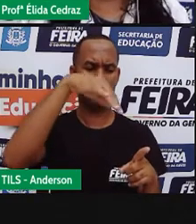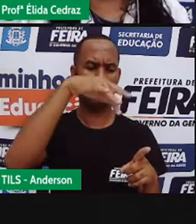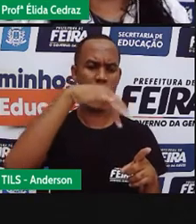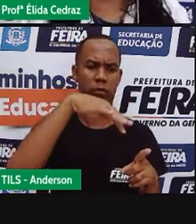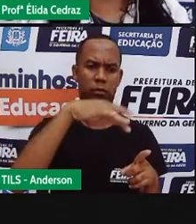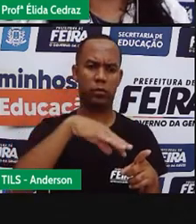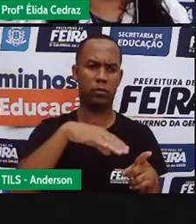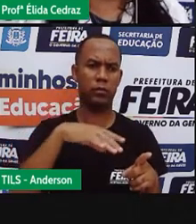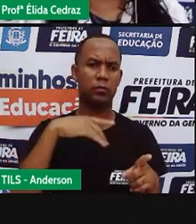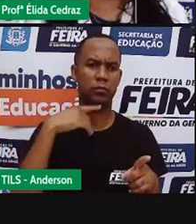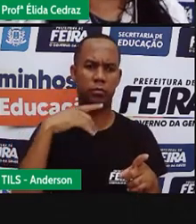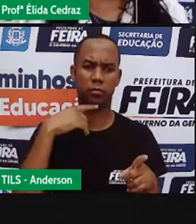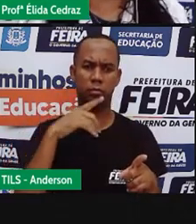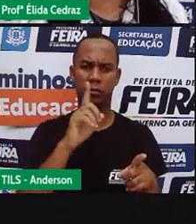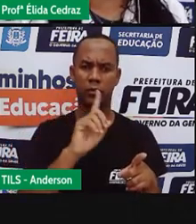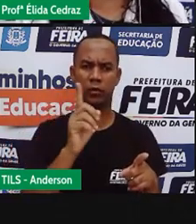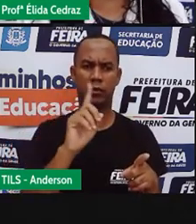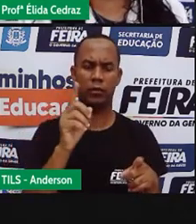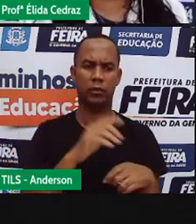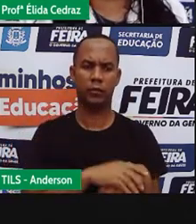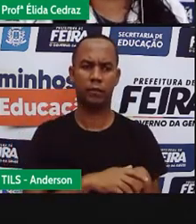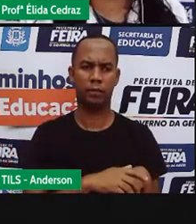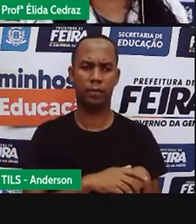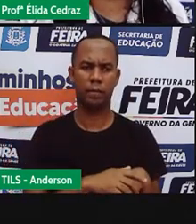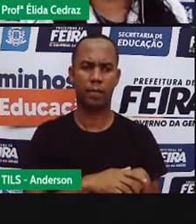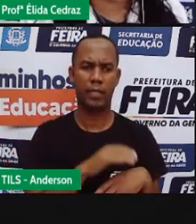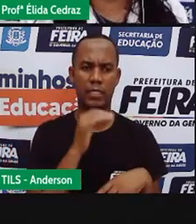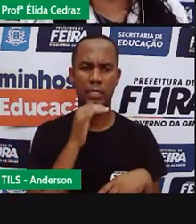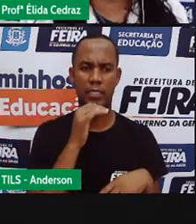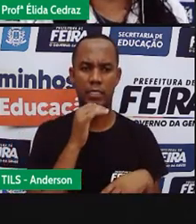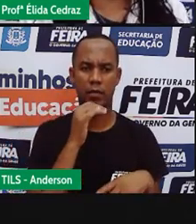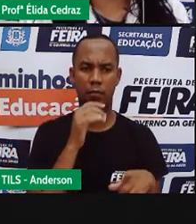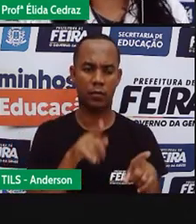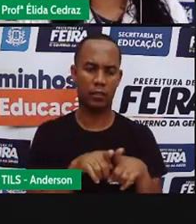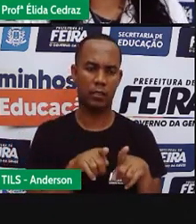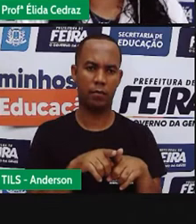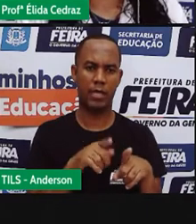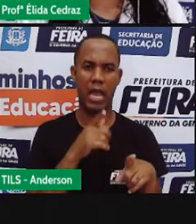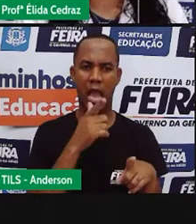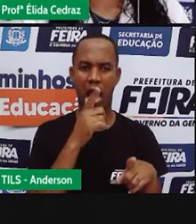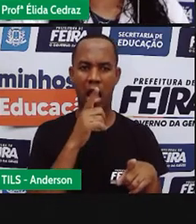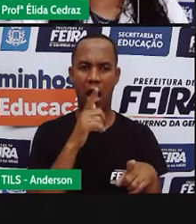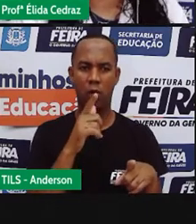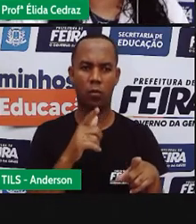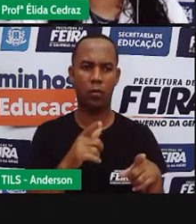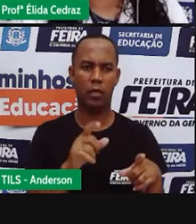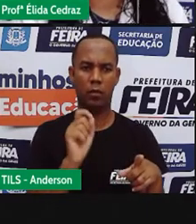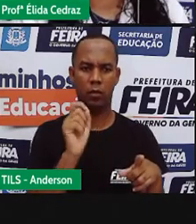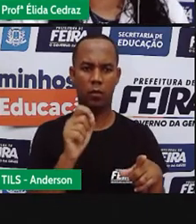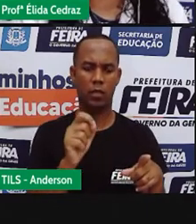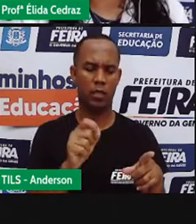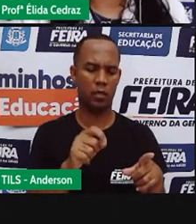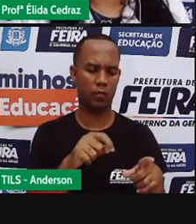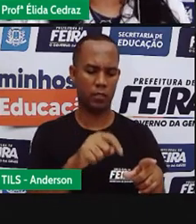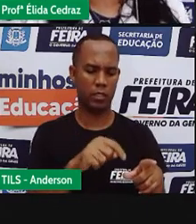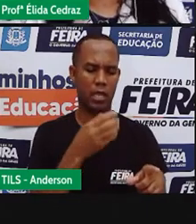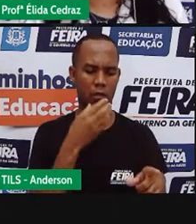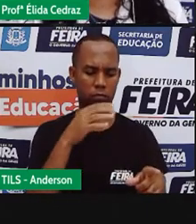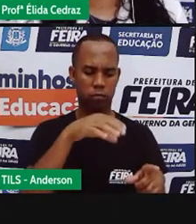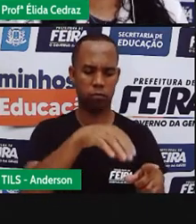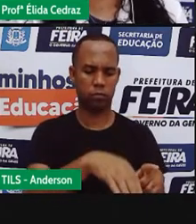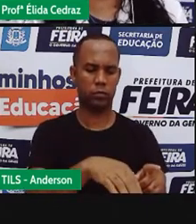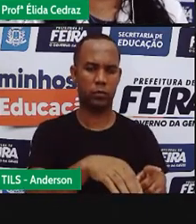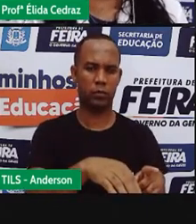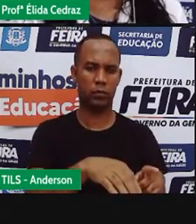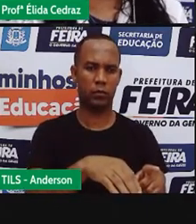um tijolo, aquele vermelhinho, em uma bacia com água, com pouco tempo ele vai até mudar de cor. Porque,